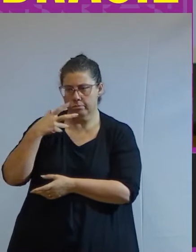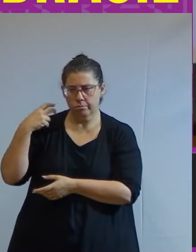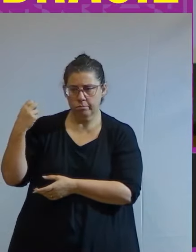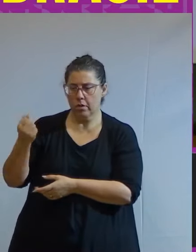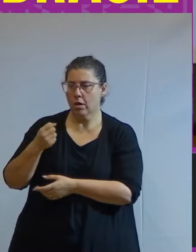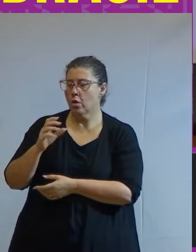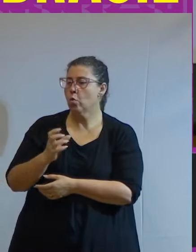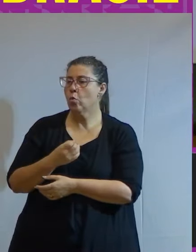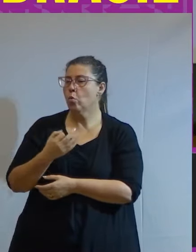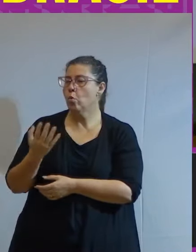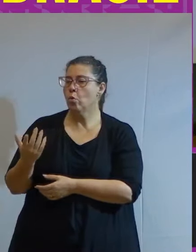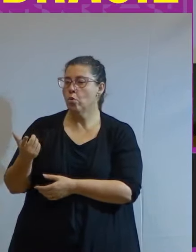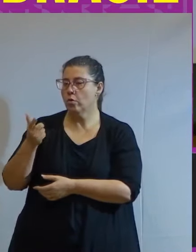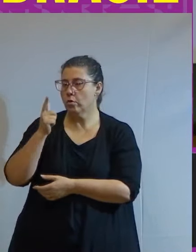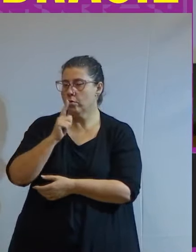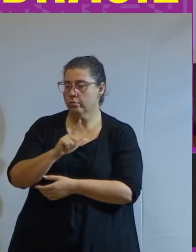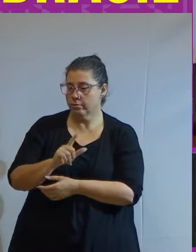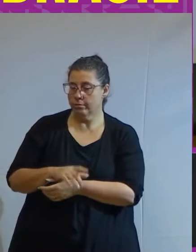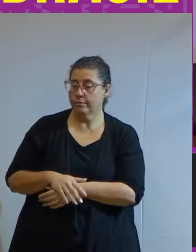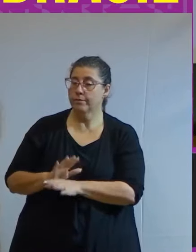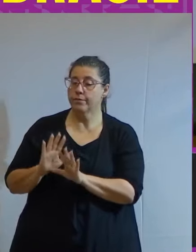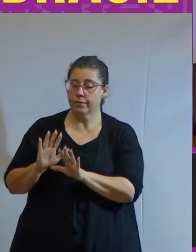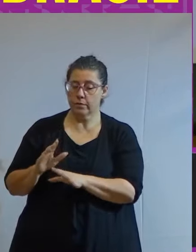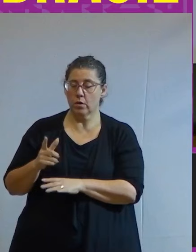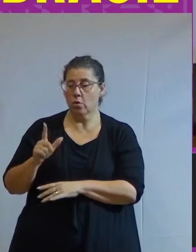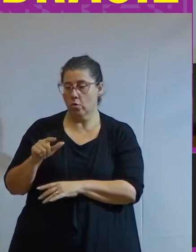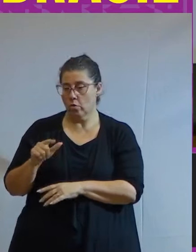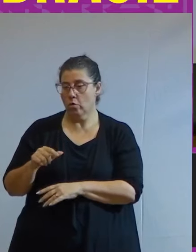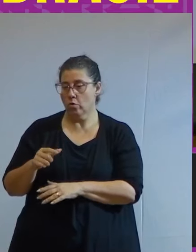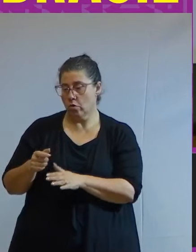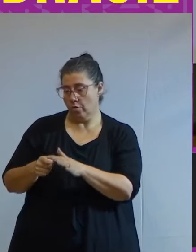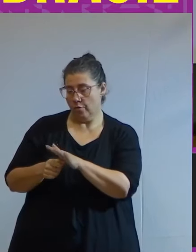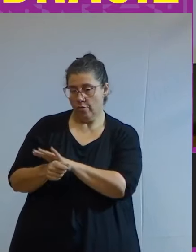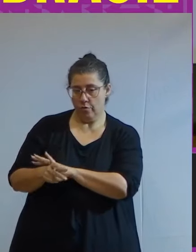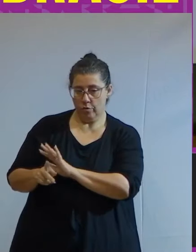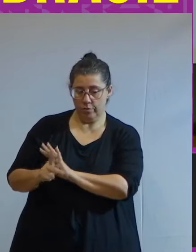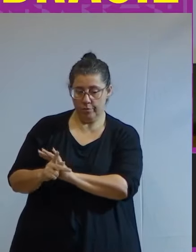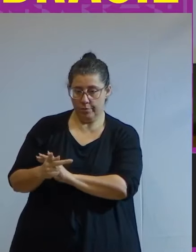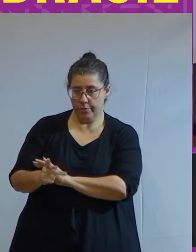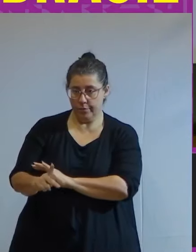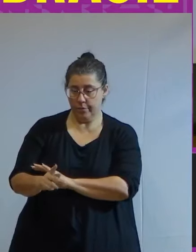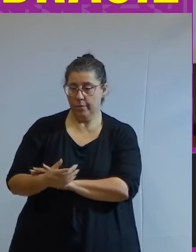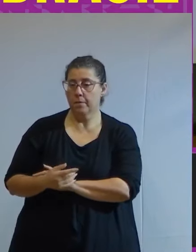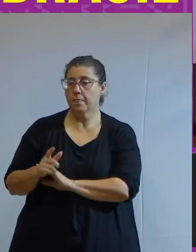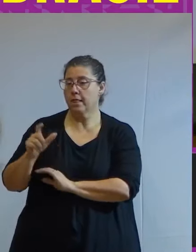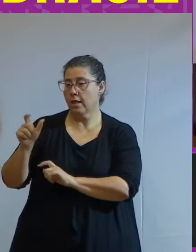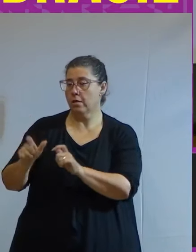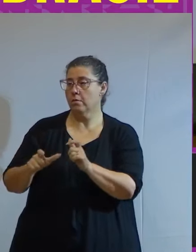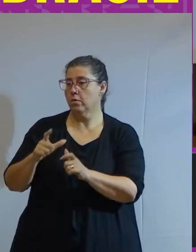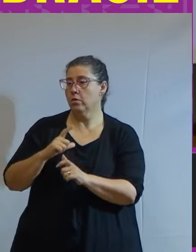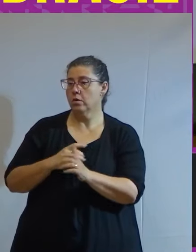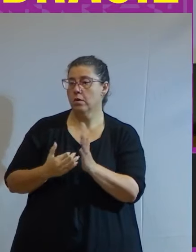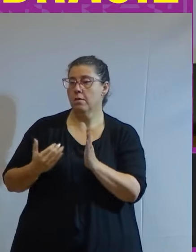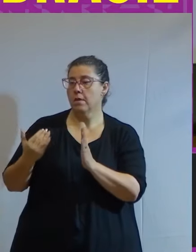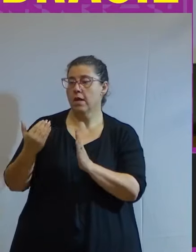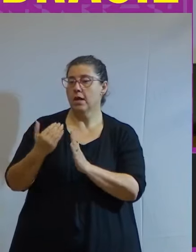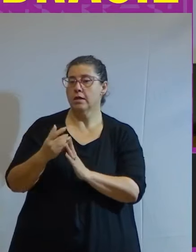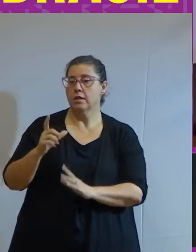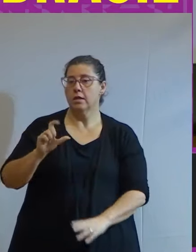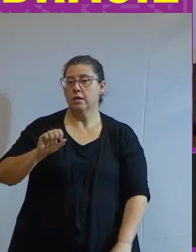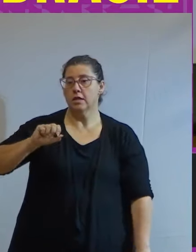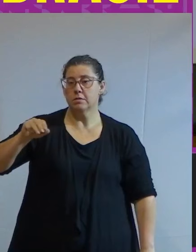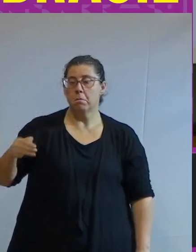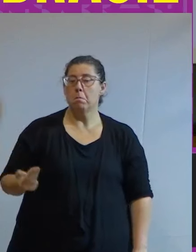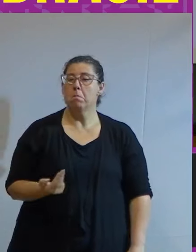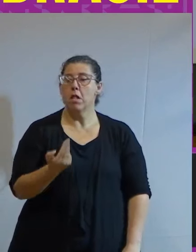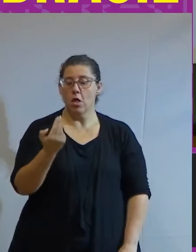quanto ele está ganhando dinheiro no mercado financeiro um deles é o dos fundos exclusivos fundos exclusivos são para pessoas que possuem mais de 10 milhões de reais na conta